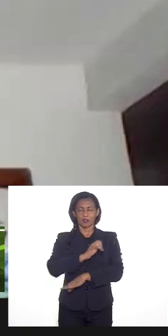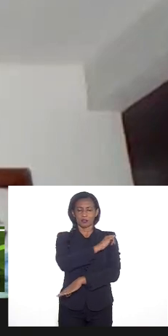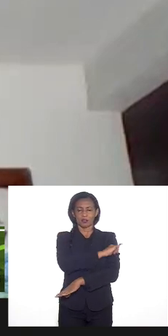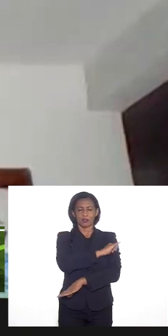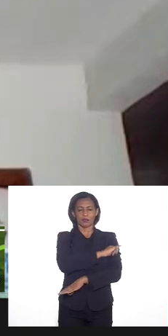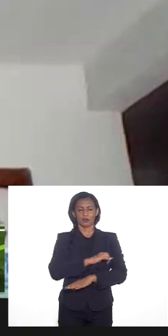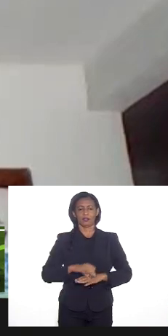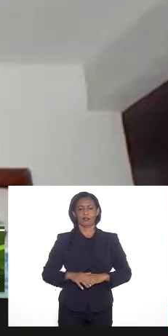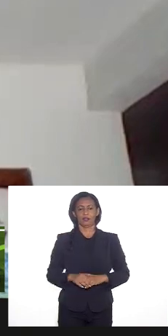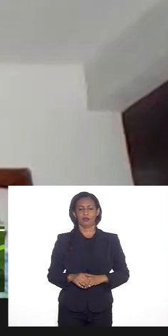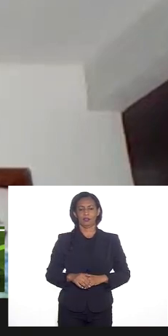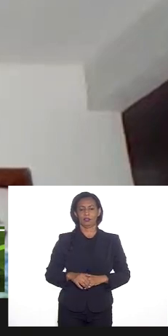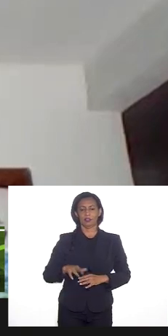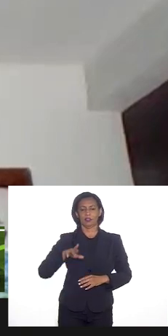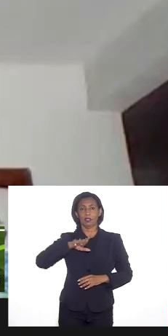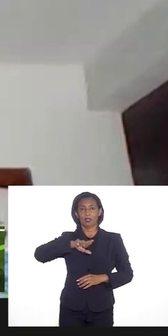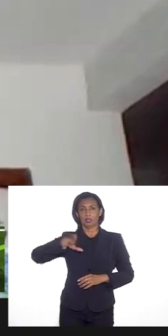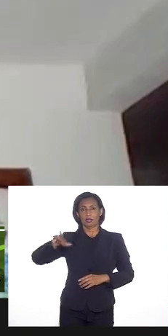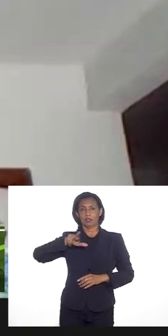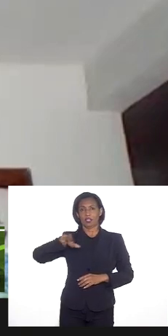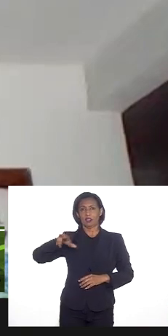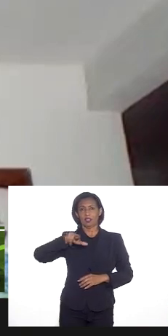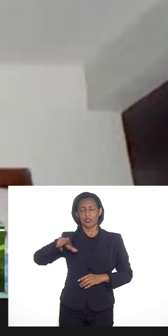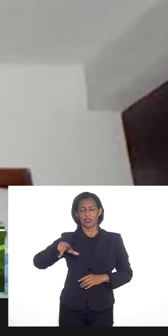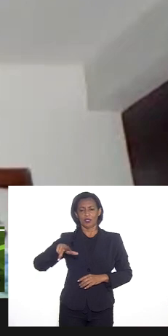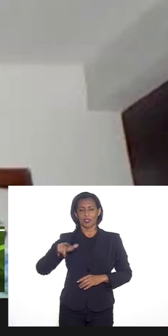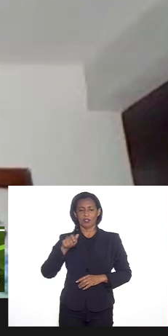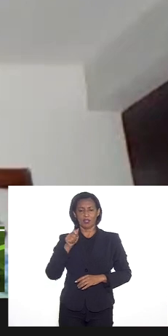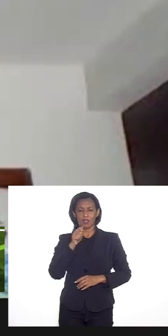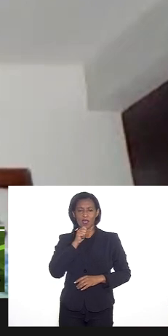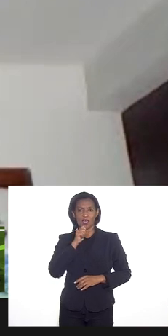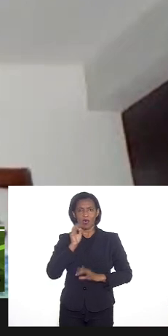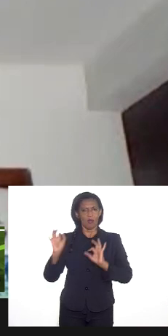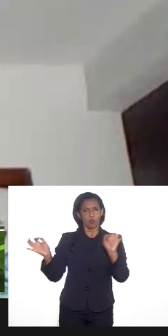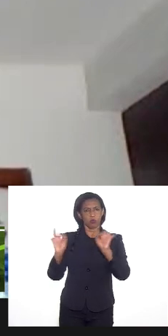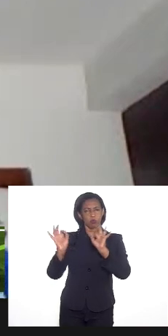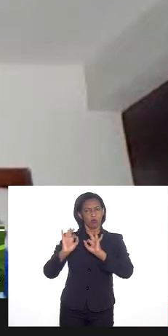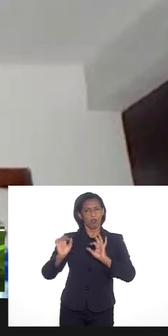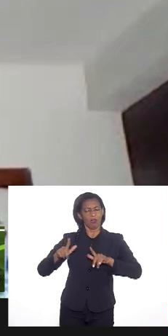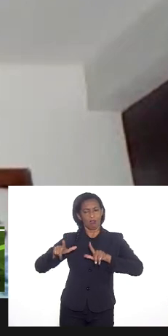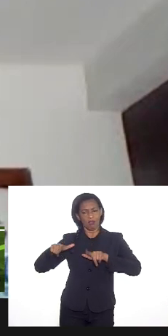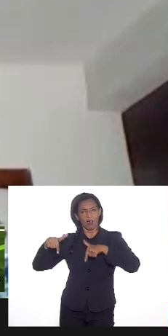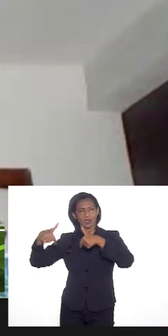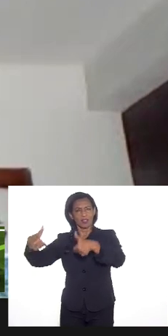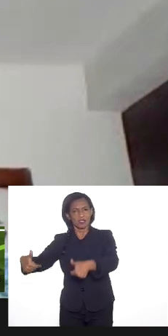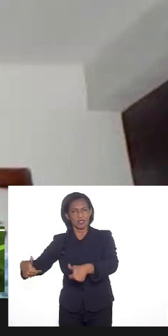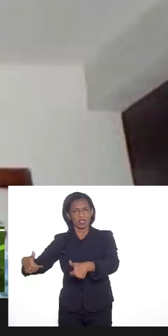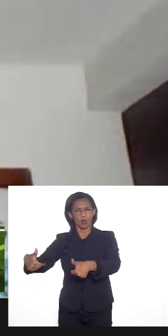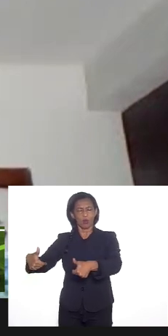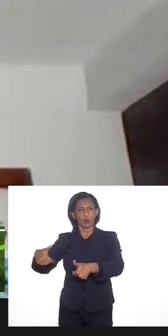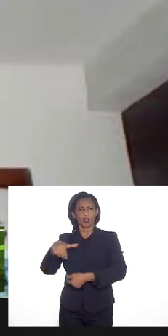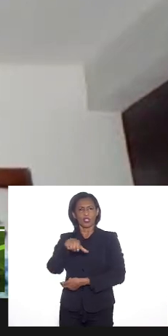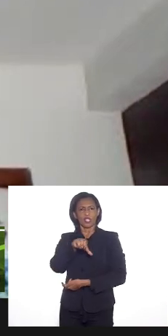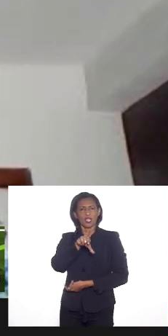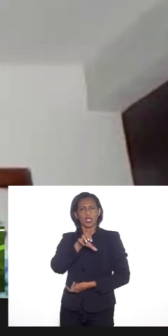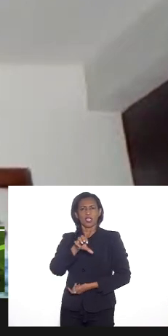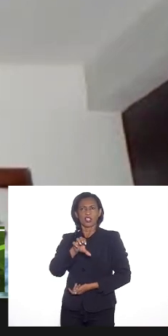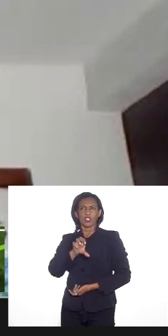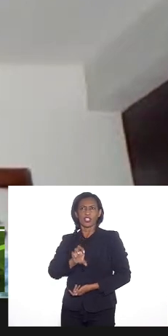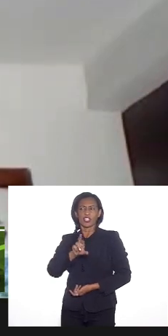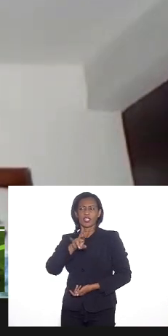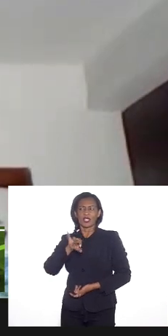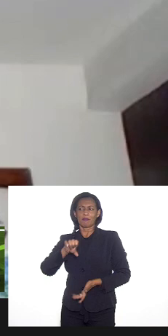não há, que eu saiba, nenhuma ação concreta de criminalização dos